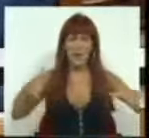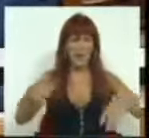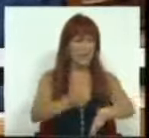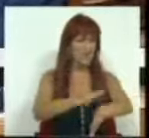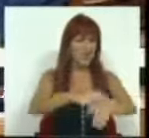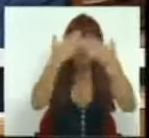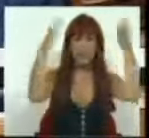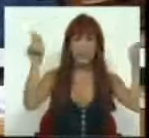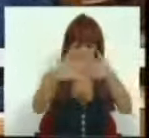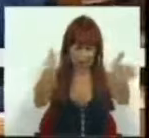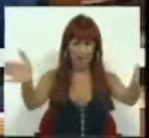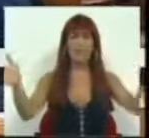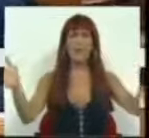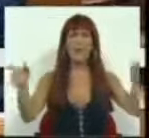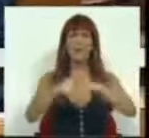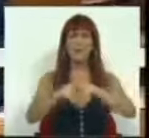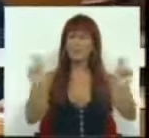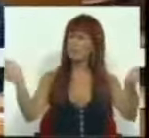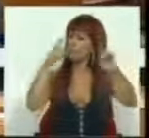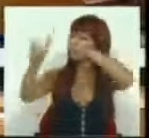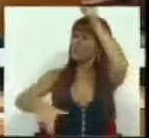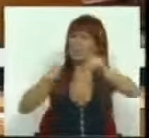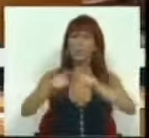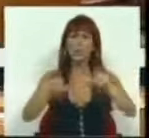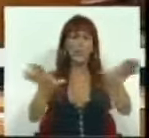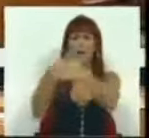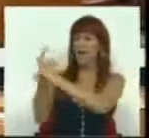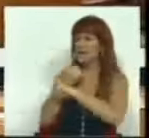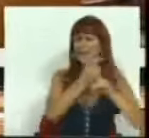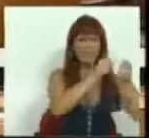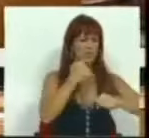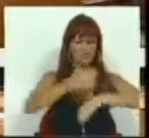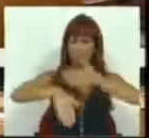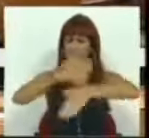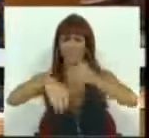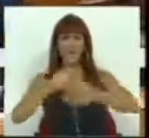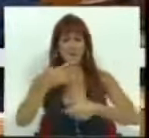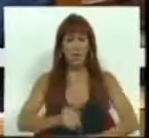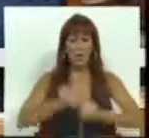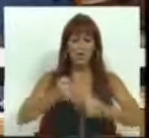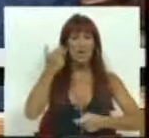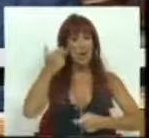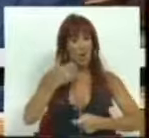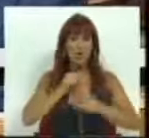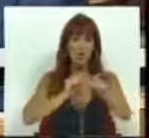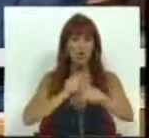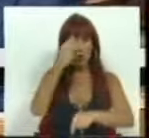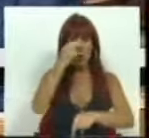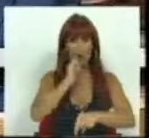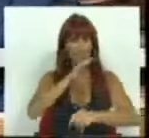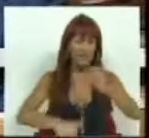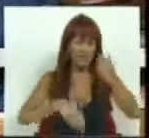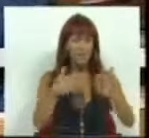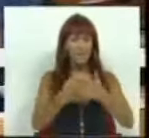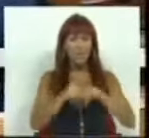democrática, aberto, popular, interclassista, dinâmico e capaz de, honrando a sua história, se